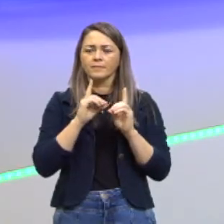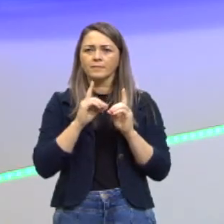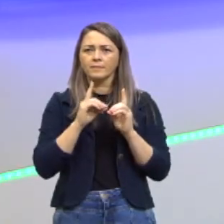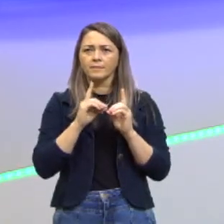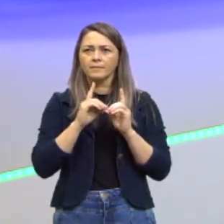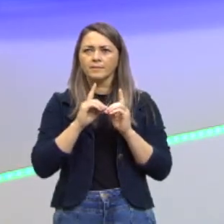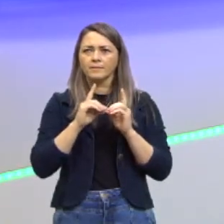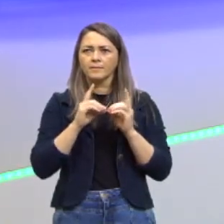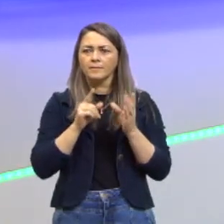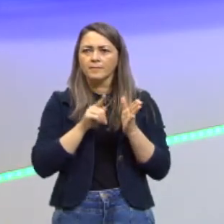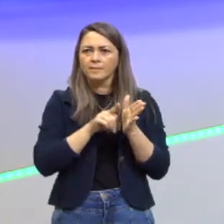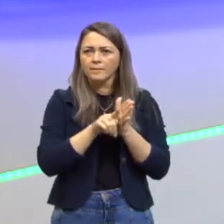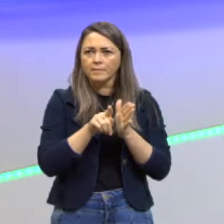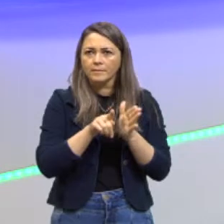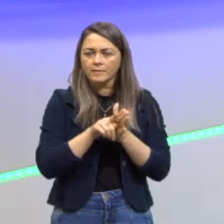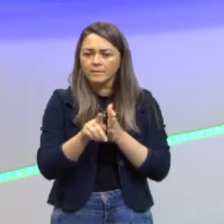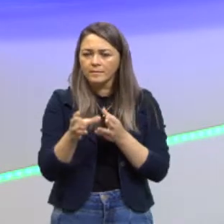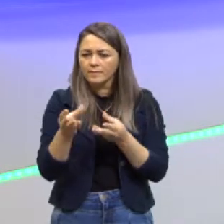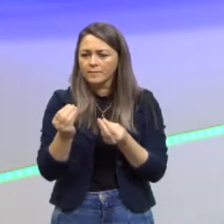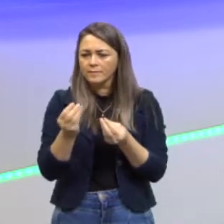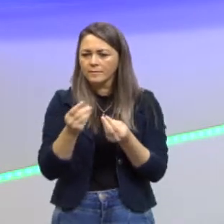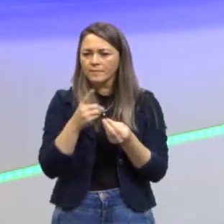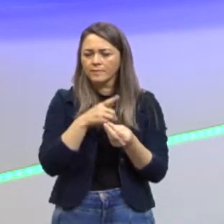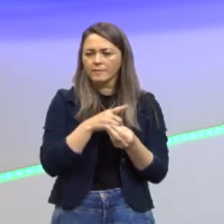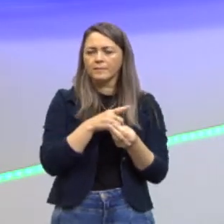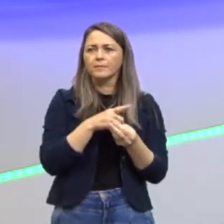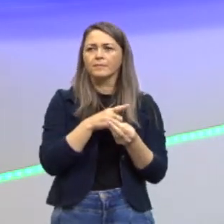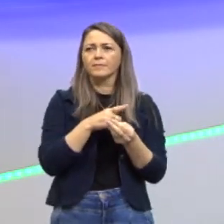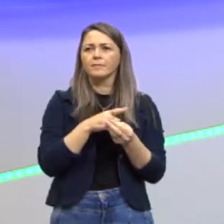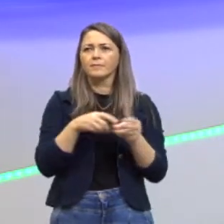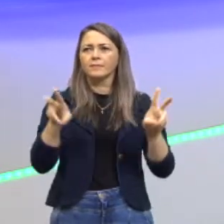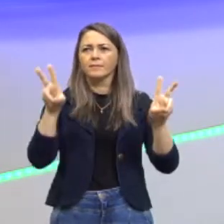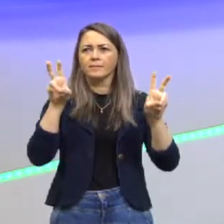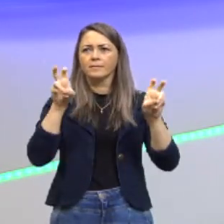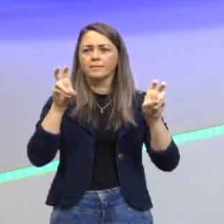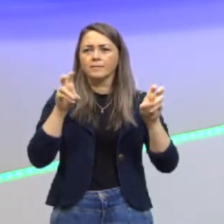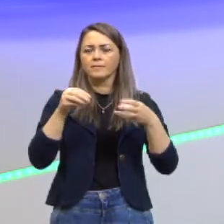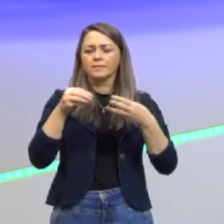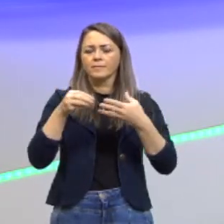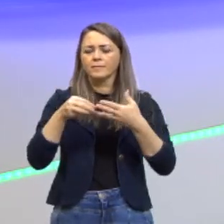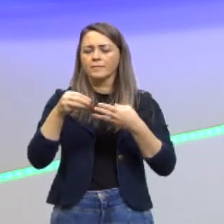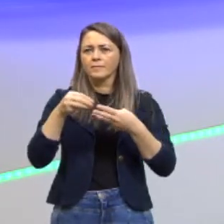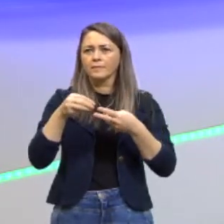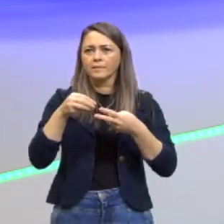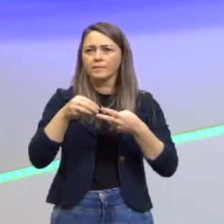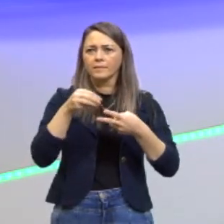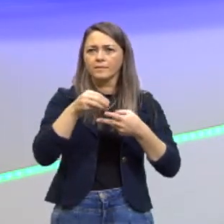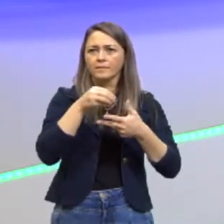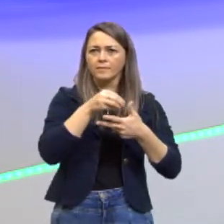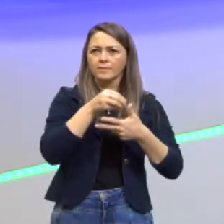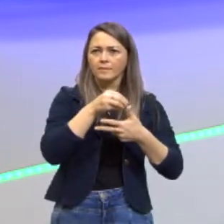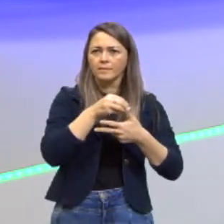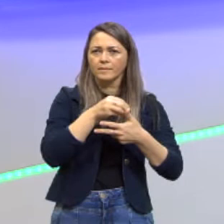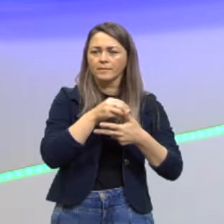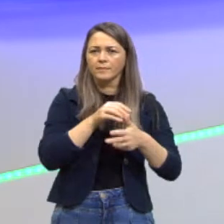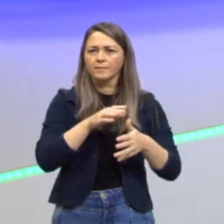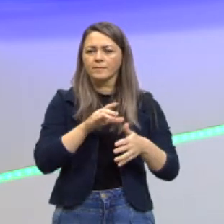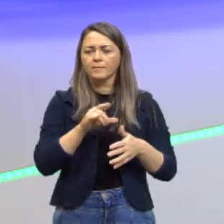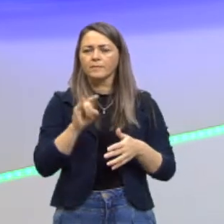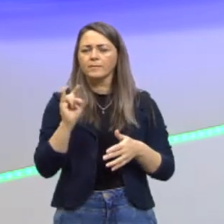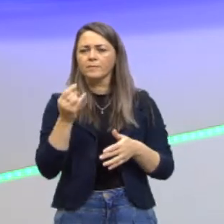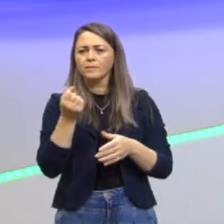grande de questões desses assuntos, dessas seis aulas no Enem, tá? Nos últimos anos é uma média de